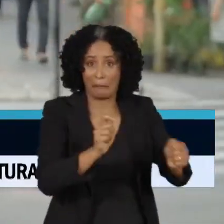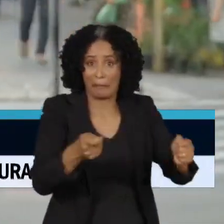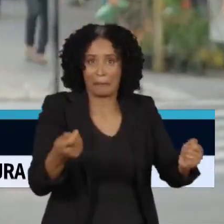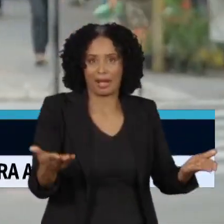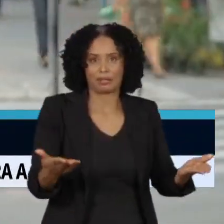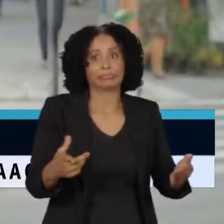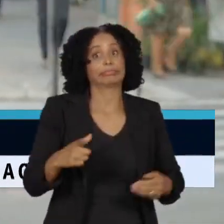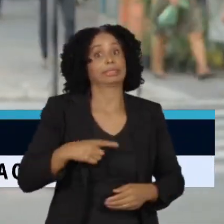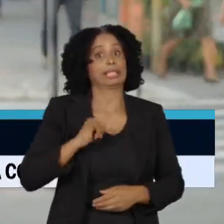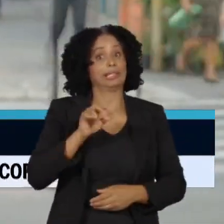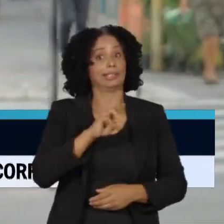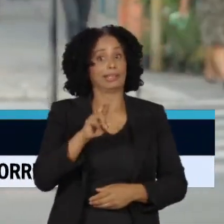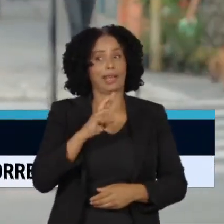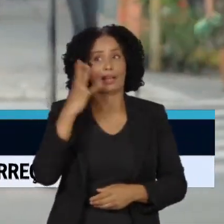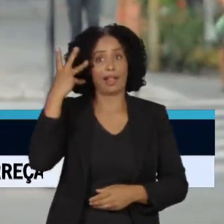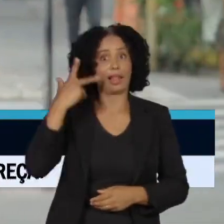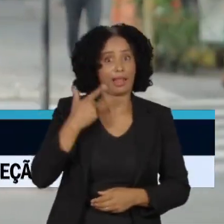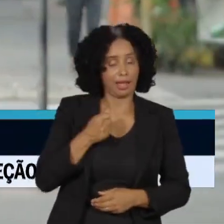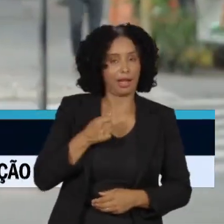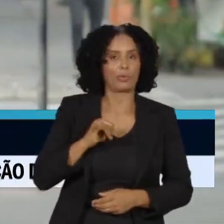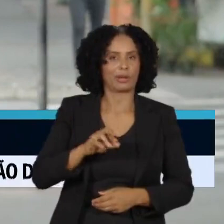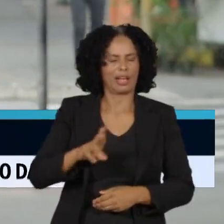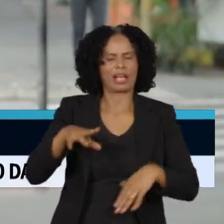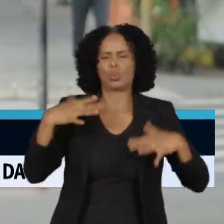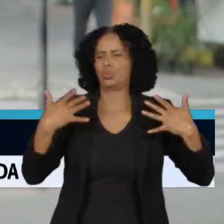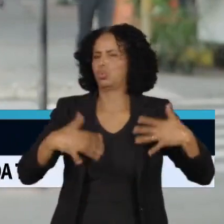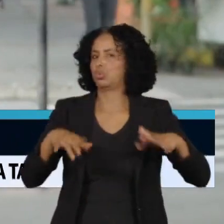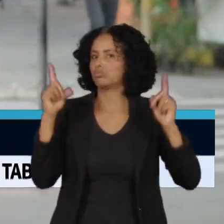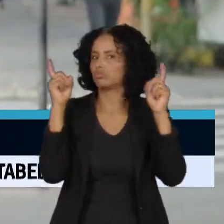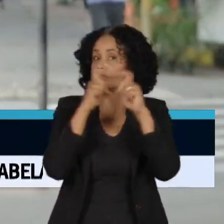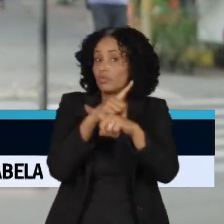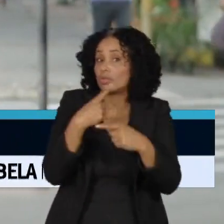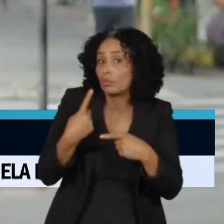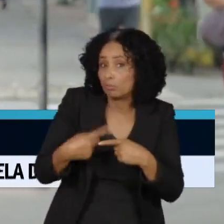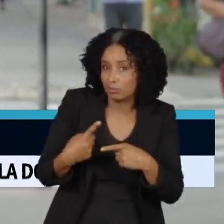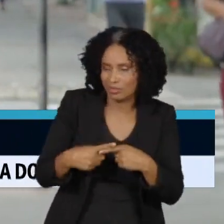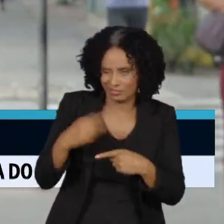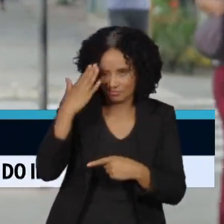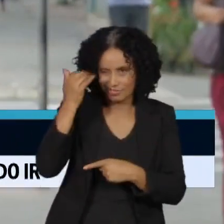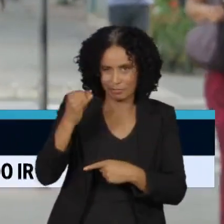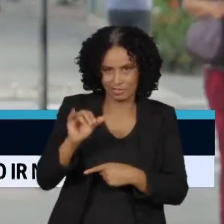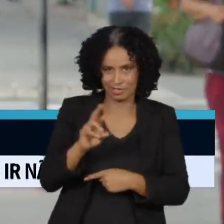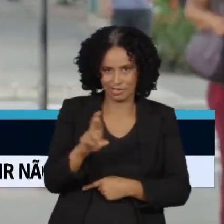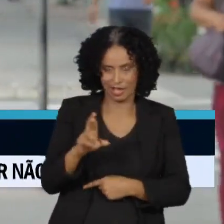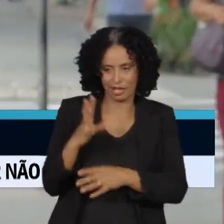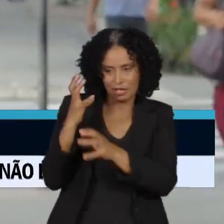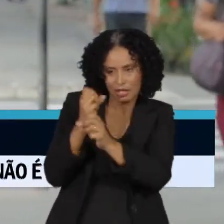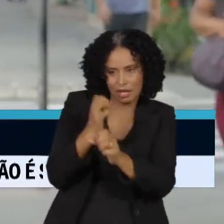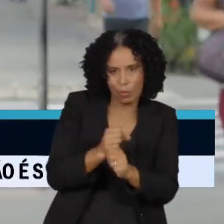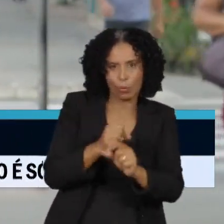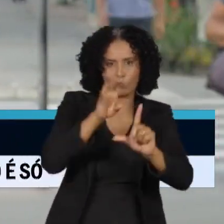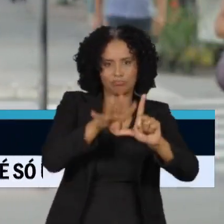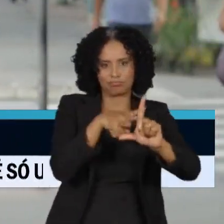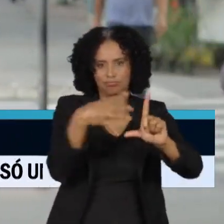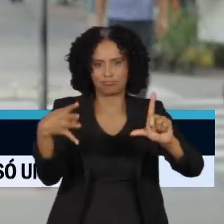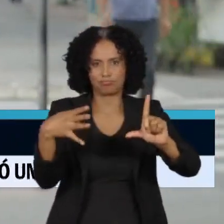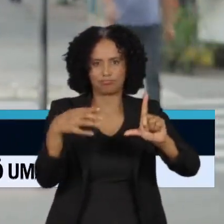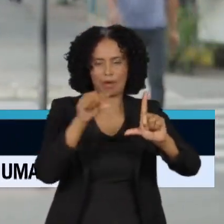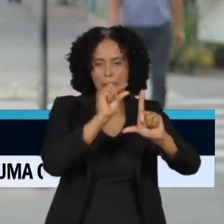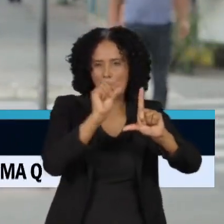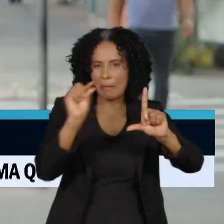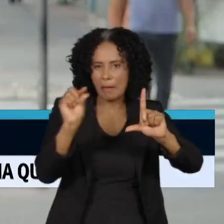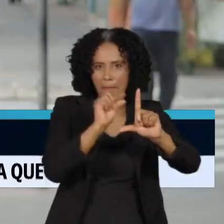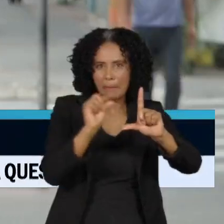mordida do leão da Receita Federal é dolorida porque a tabela que calcula o imposto de renda retido na fonte não foi